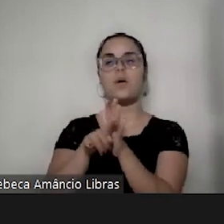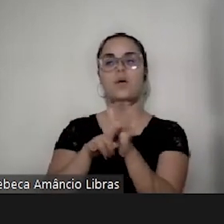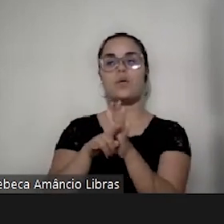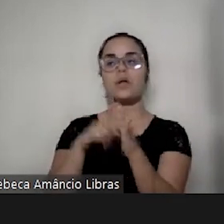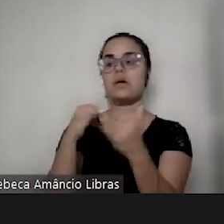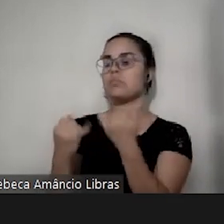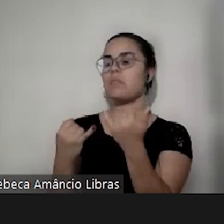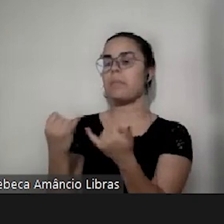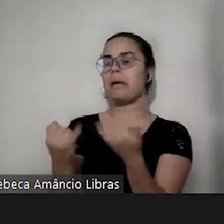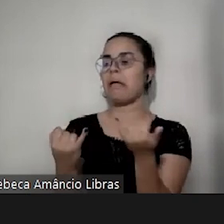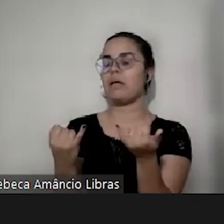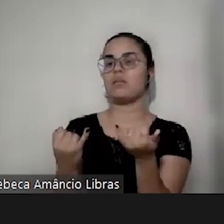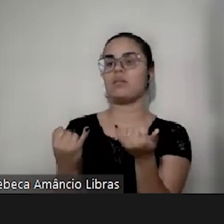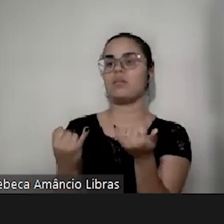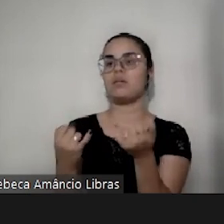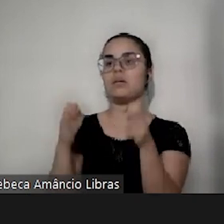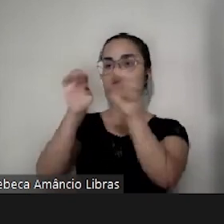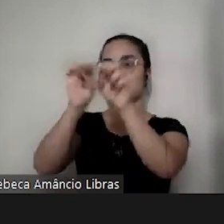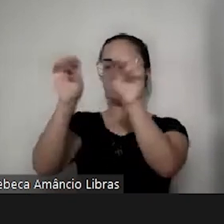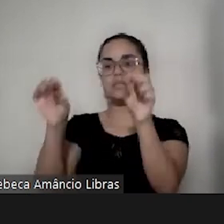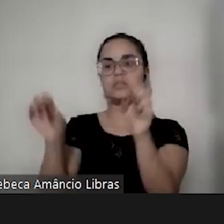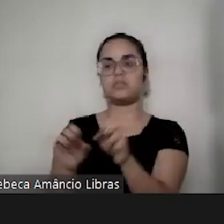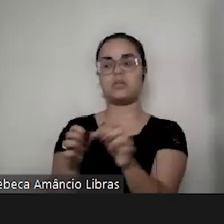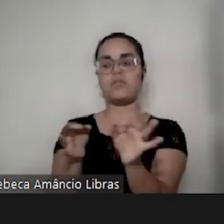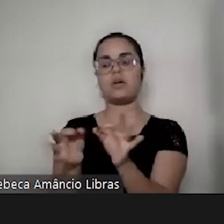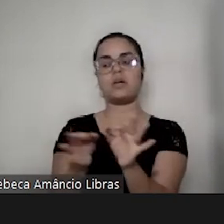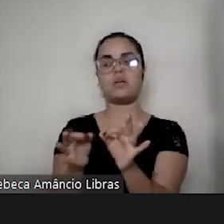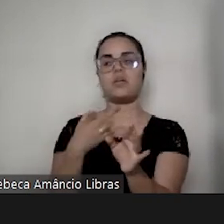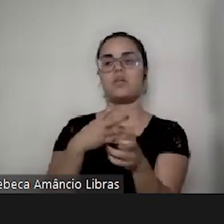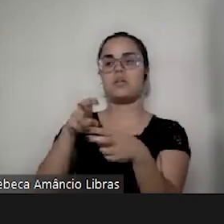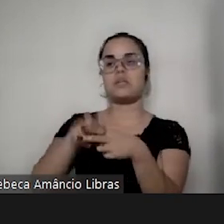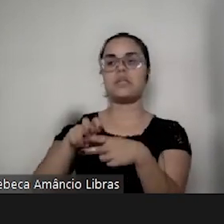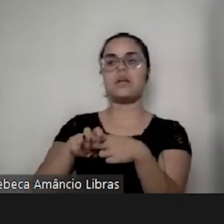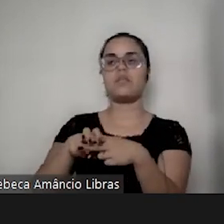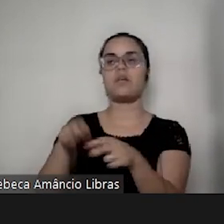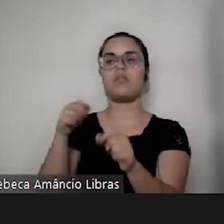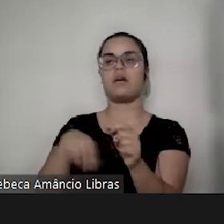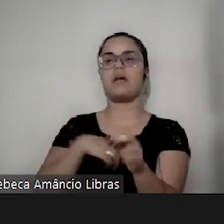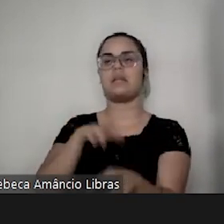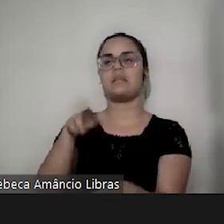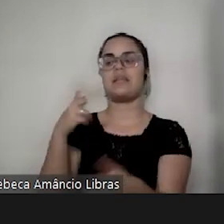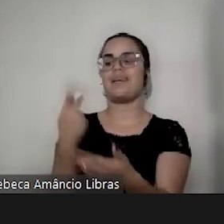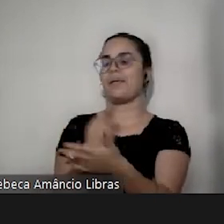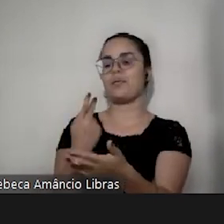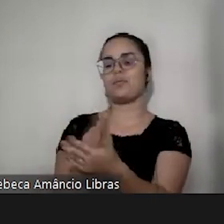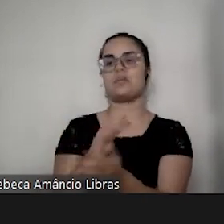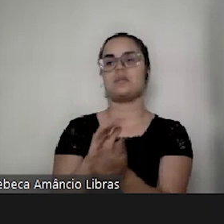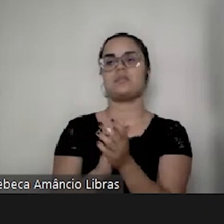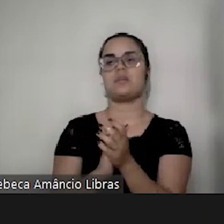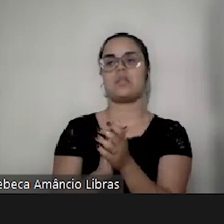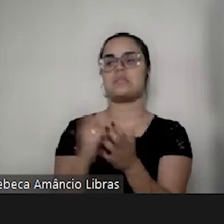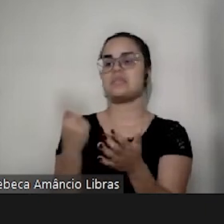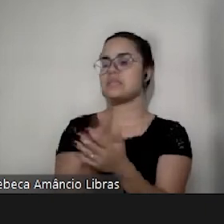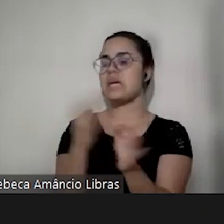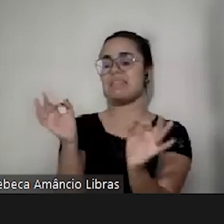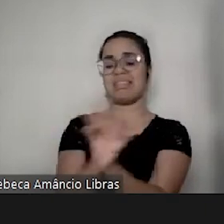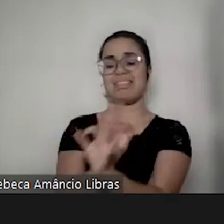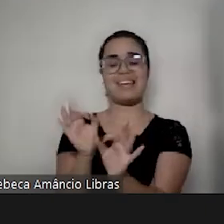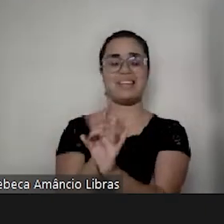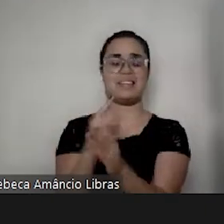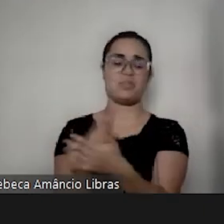estruturada, e quando eu sentava com ele, nada fluía, nada. Ele não queria,